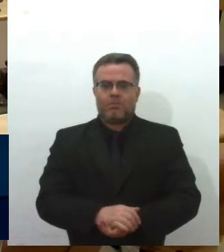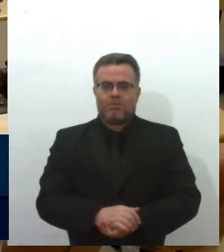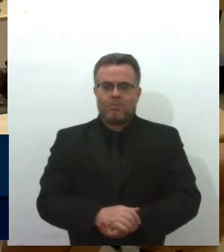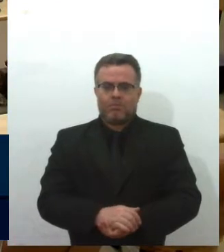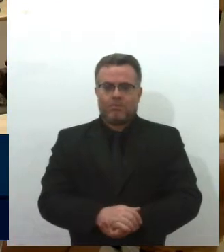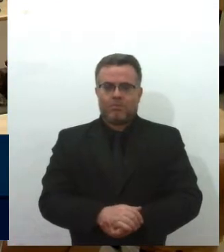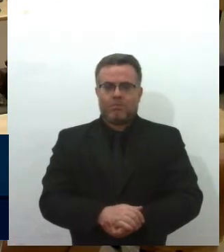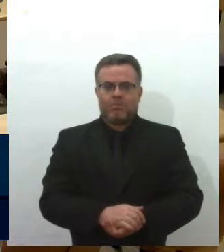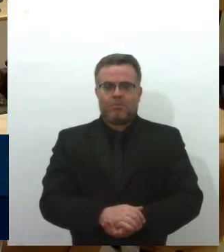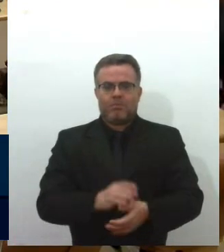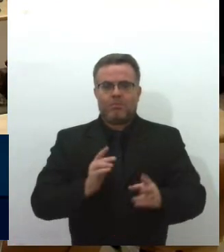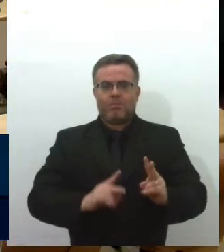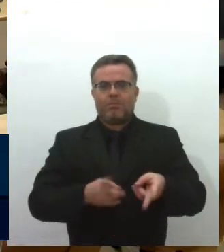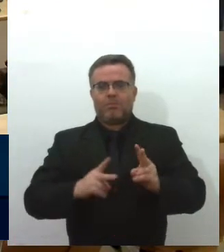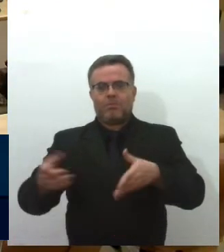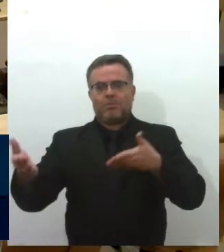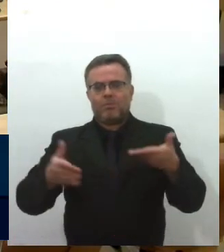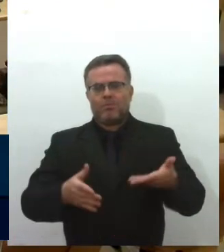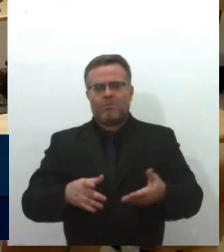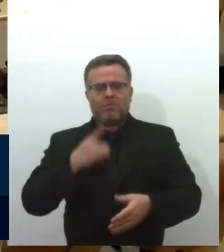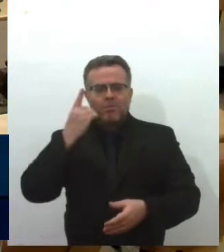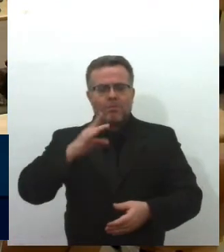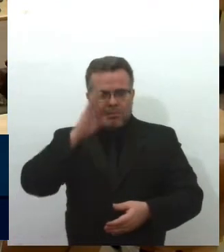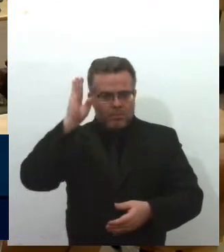Com a palavra, o deputado Irão Barbosa.